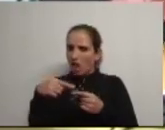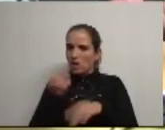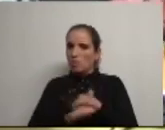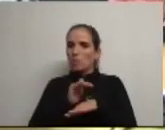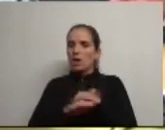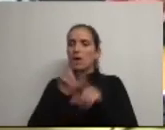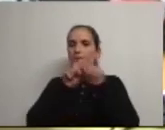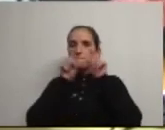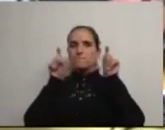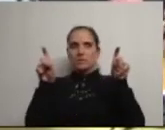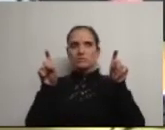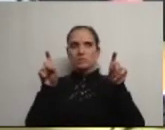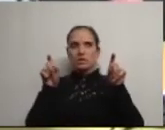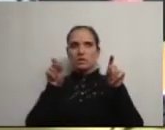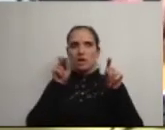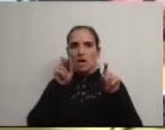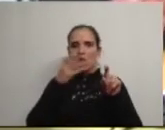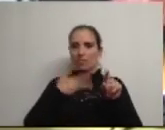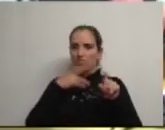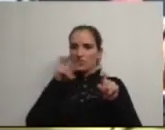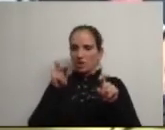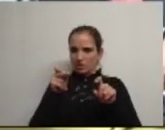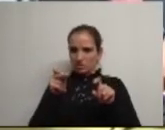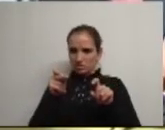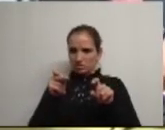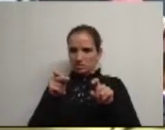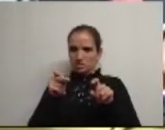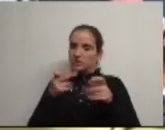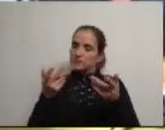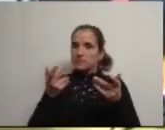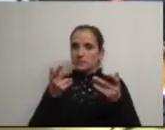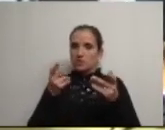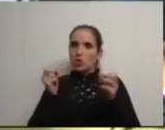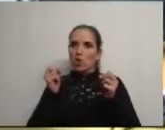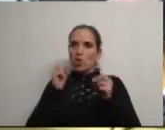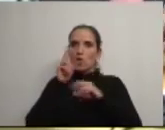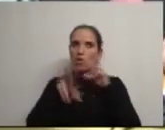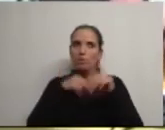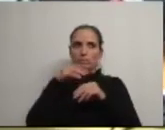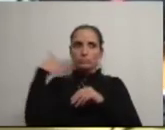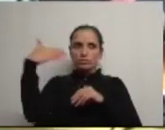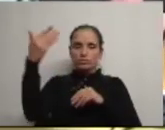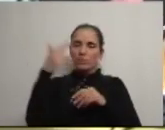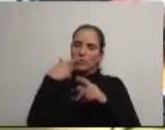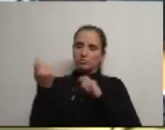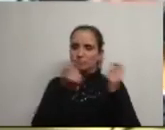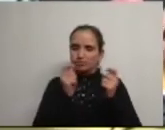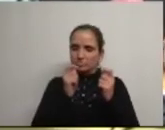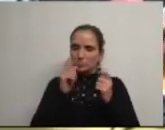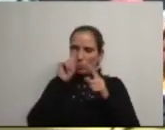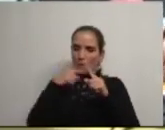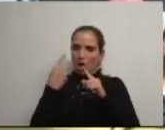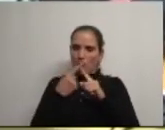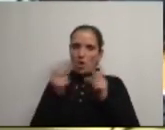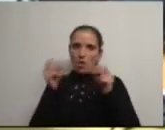a uma empresa neste momento que se chama ADRA e que teremos no novo EVF e nas novas conversações que iremos ter no próximo